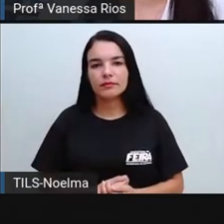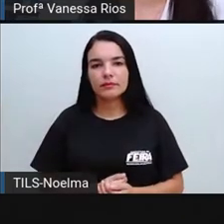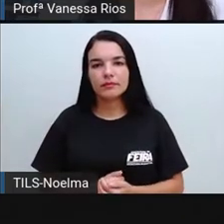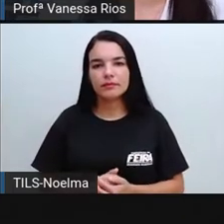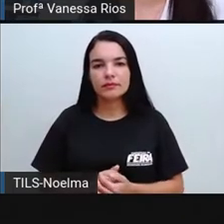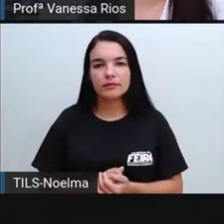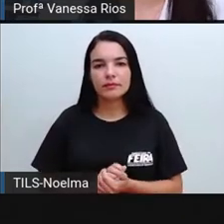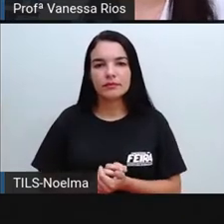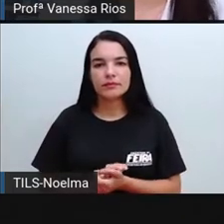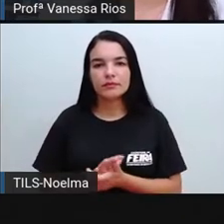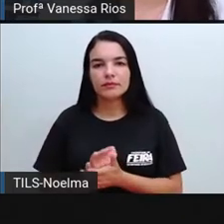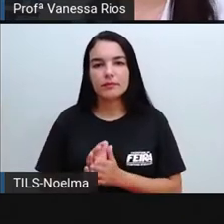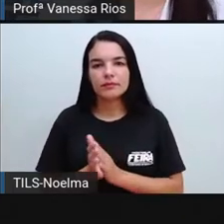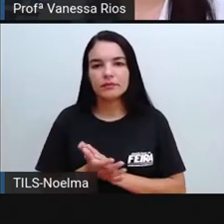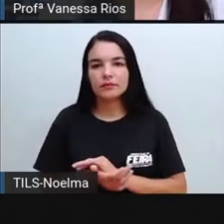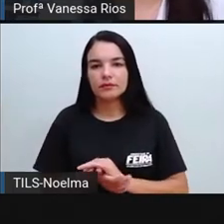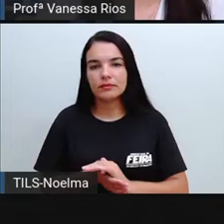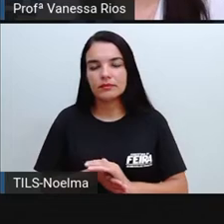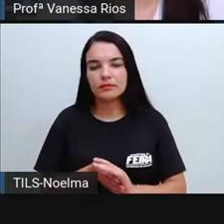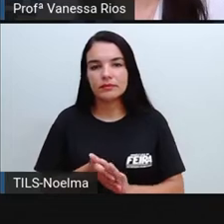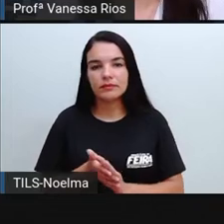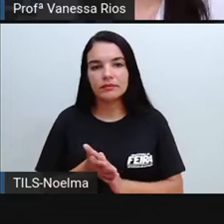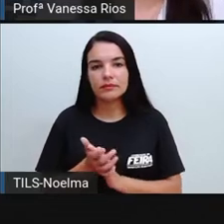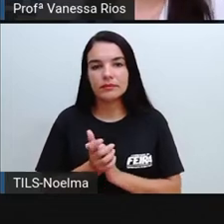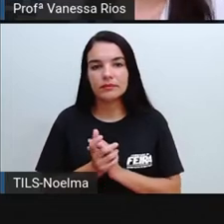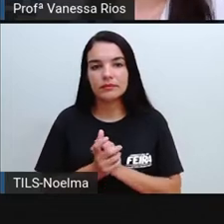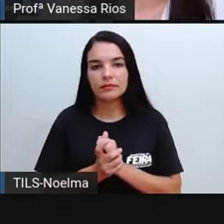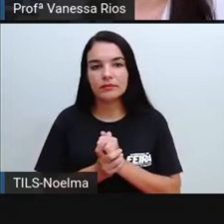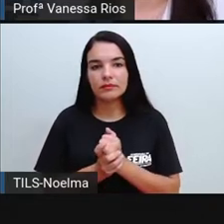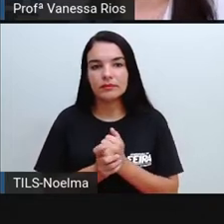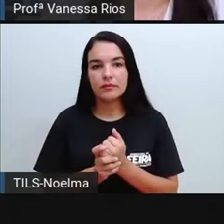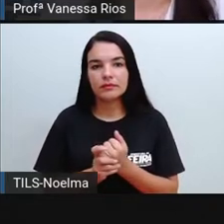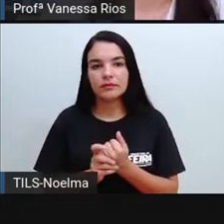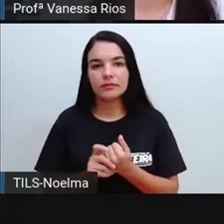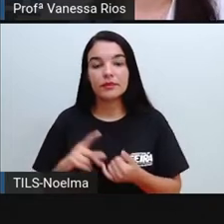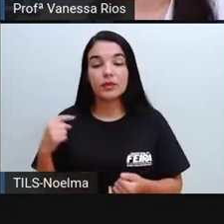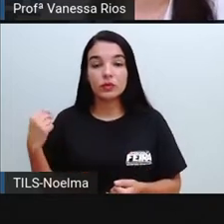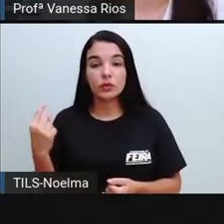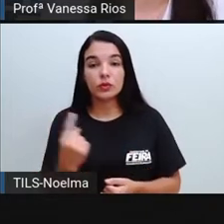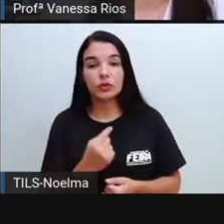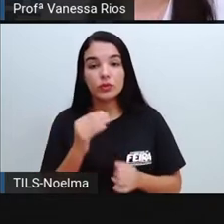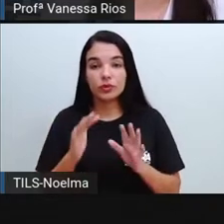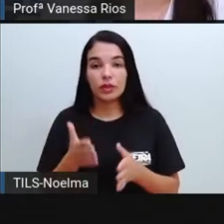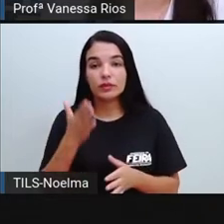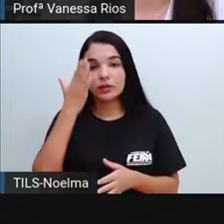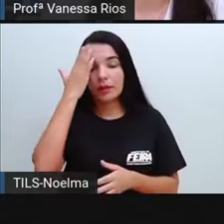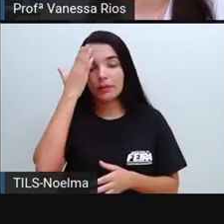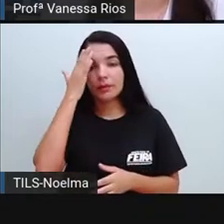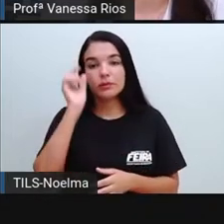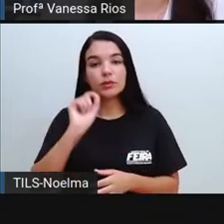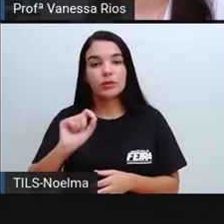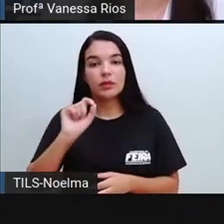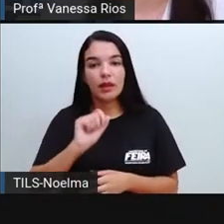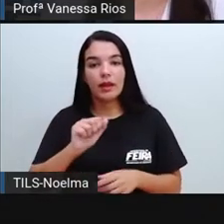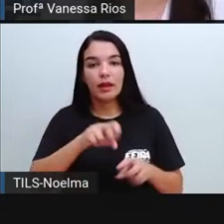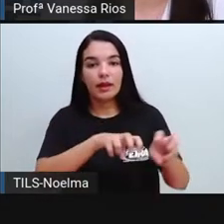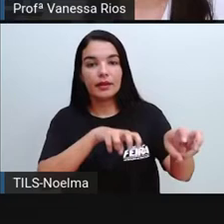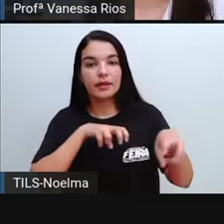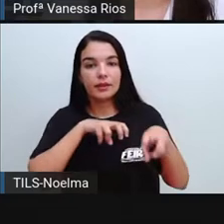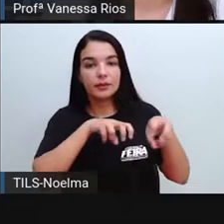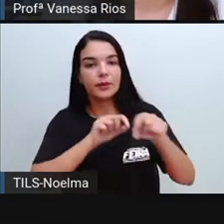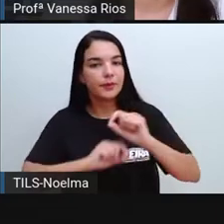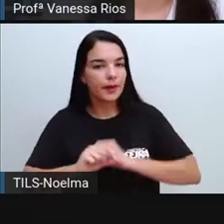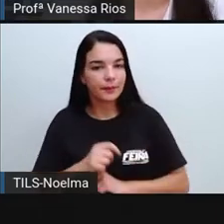E aí o que nós já sabemos sobre agricultura, não é? A gente já sabe que a agricultura é a arte de